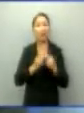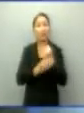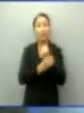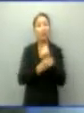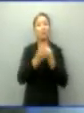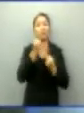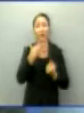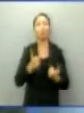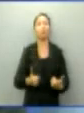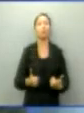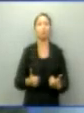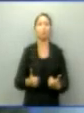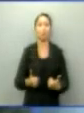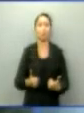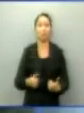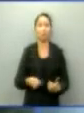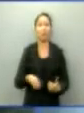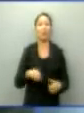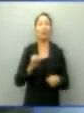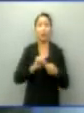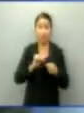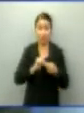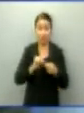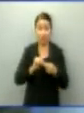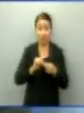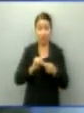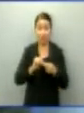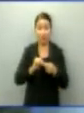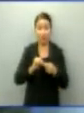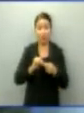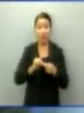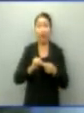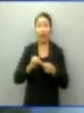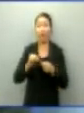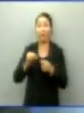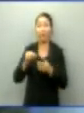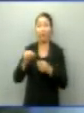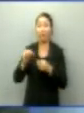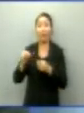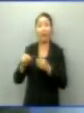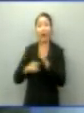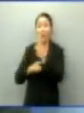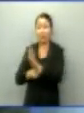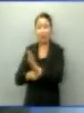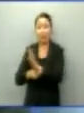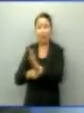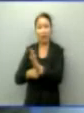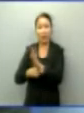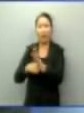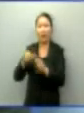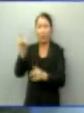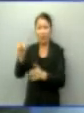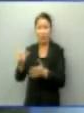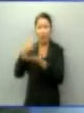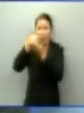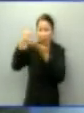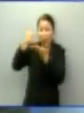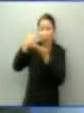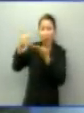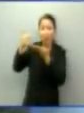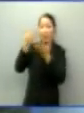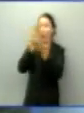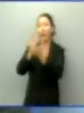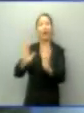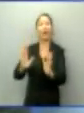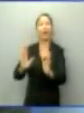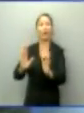efetivada. Temos que investir em recuperação de dependentes químicos e nas escolas, fazer escola de tempo integral, para que possamos